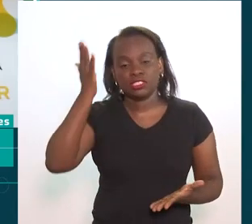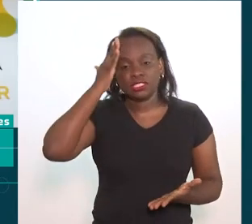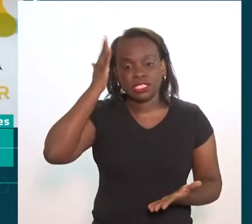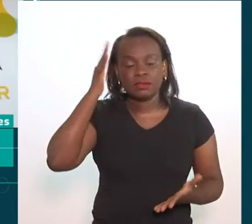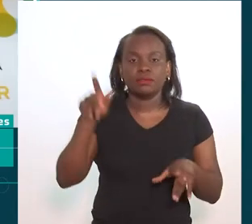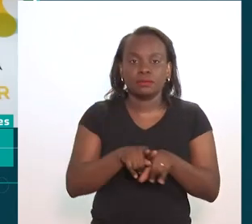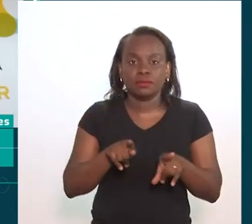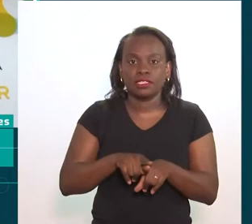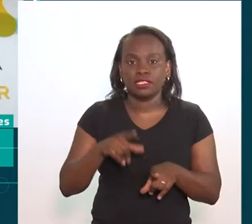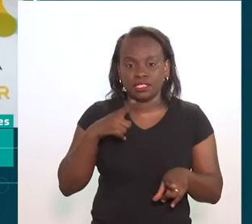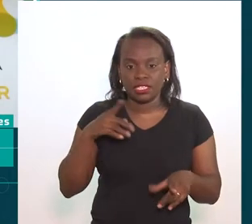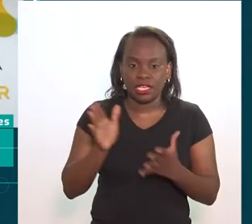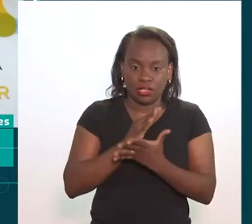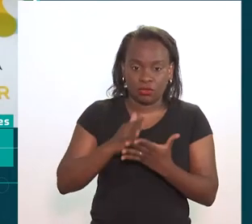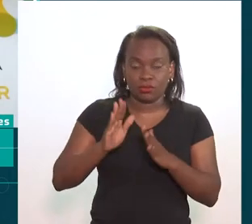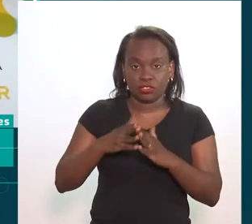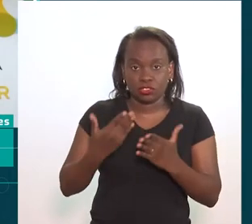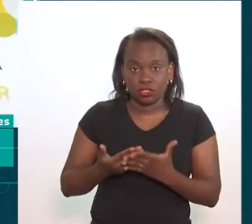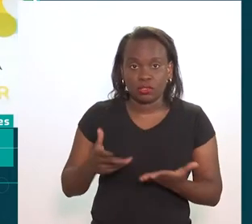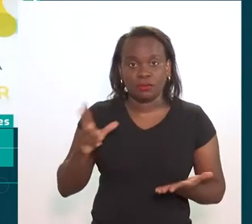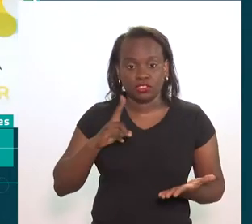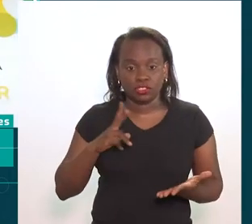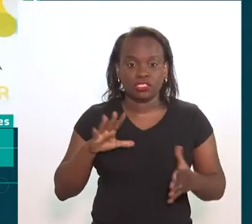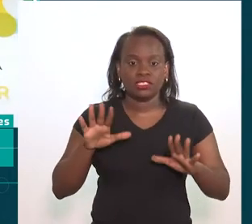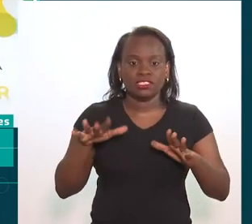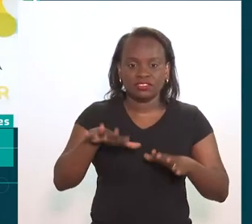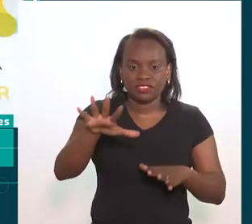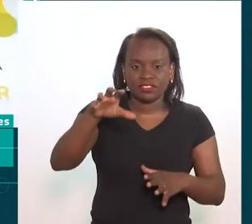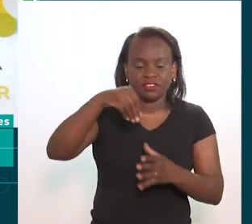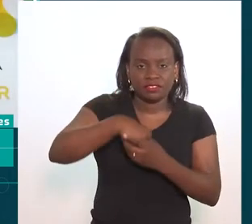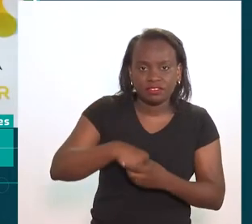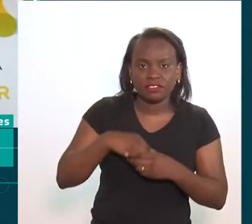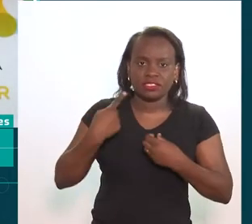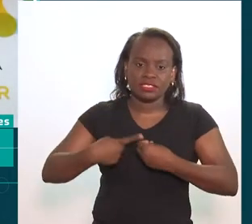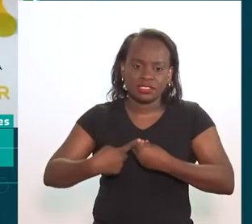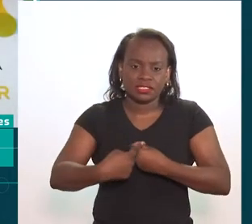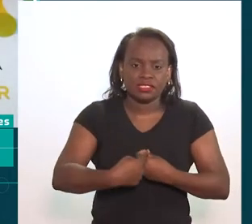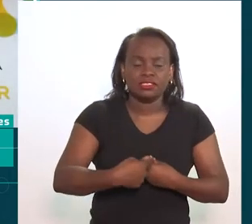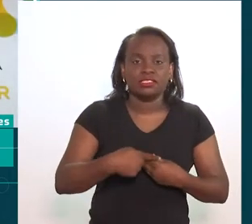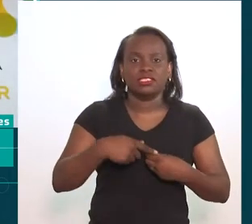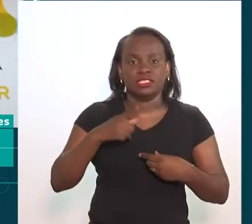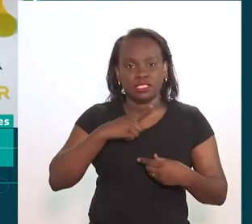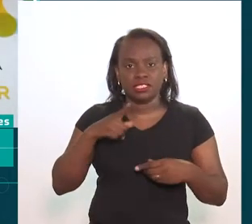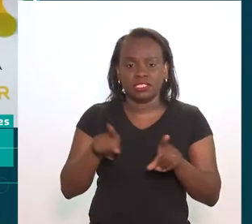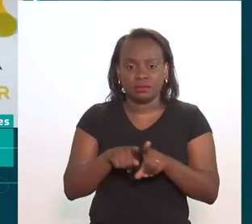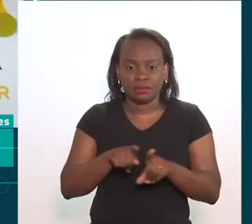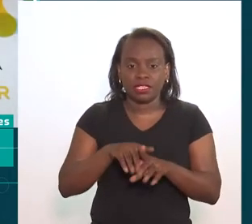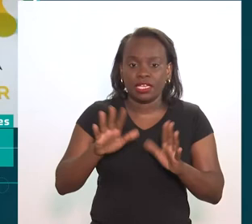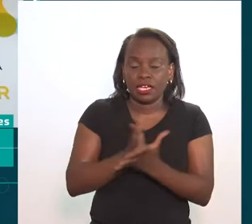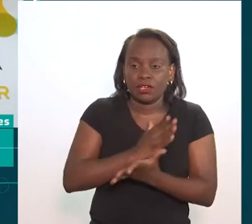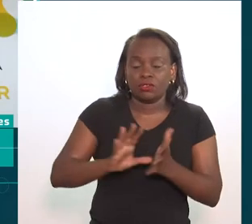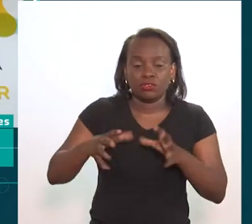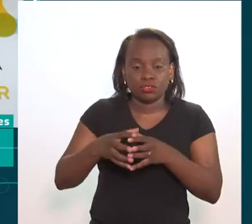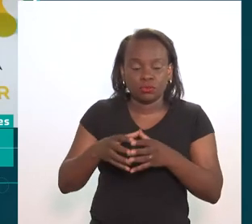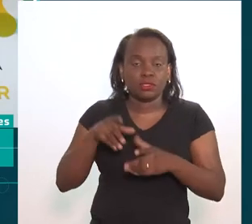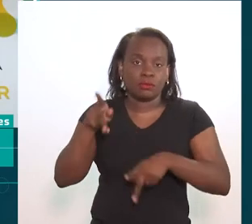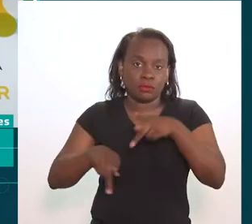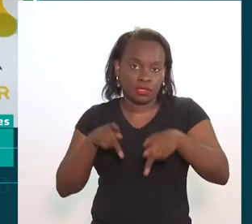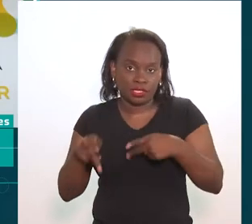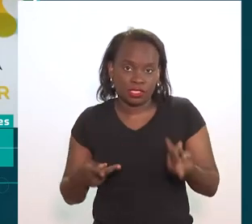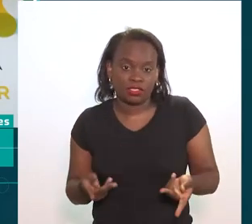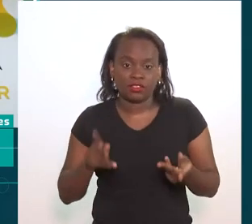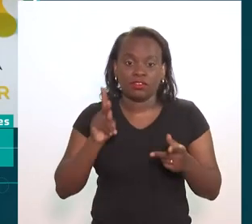tivesse escola municipal, que tivesse algumas escolas particulares, que a gente sabe também que tem determinadas escolas particulares em comunidades, em bairro de